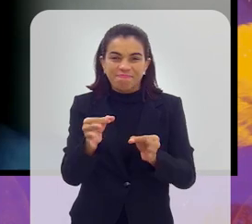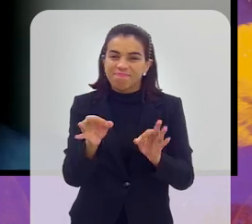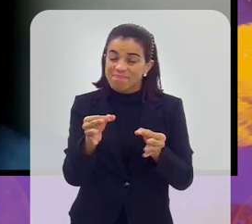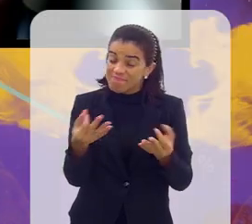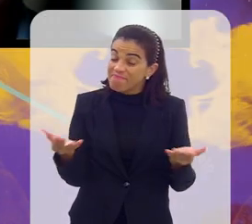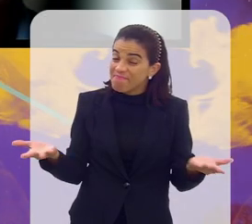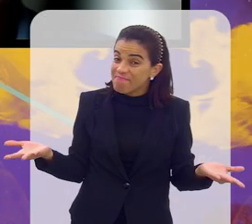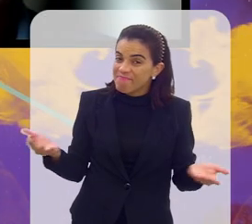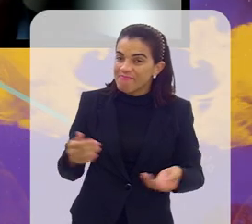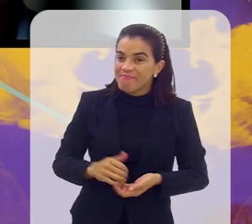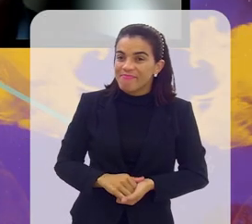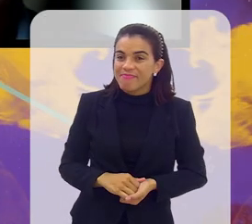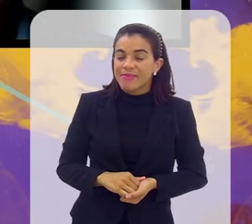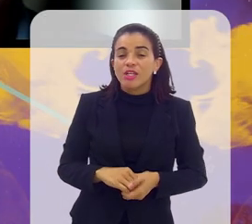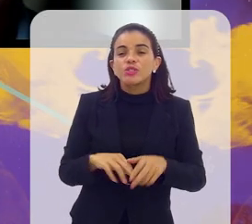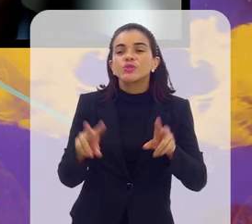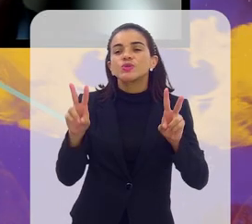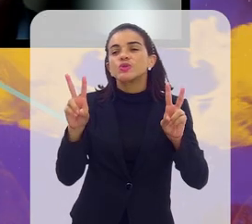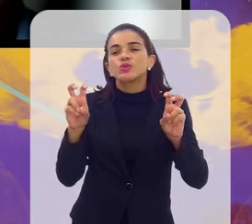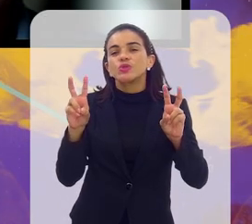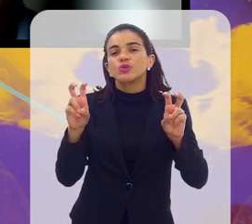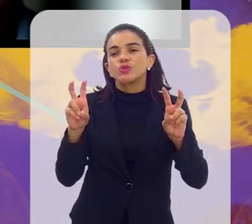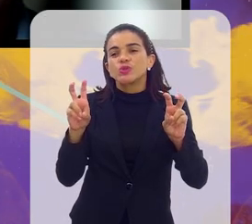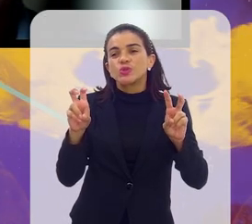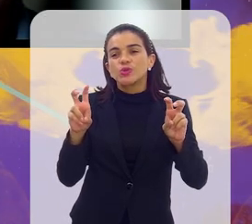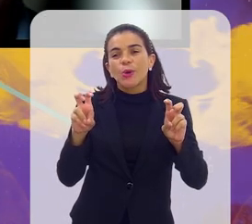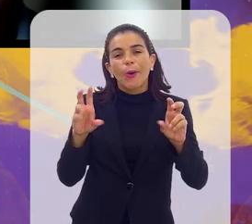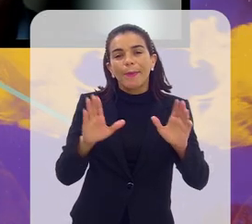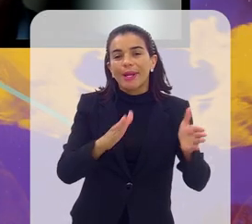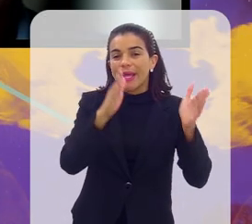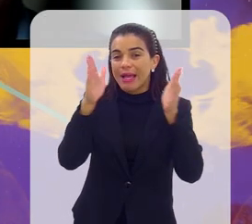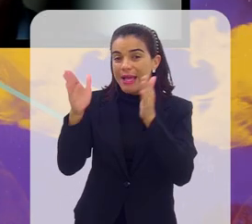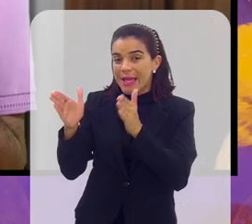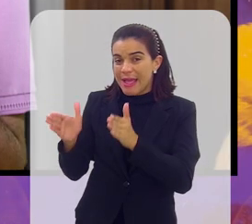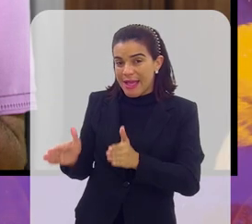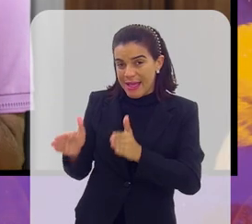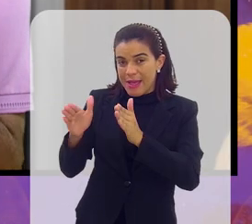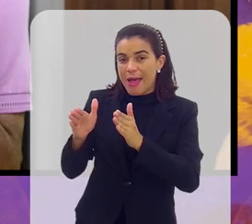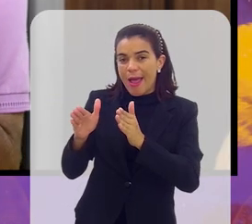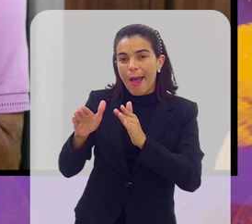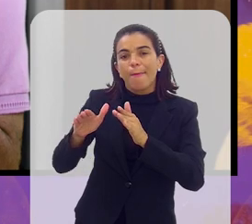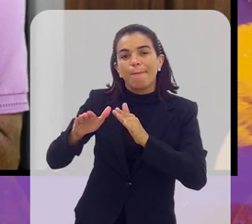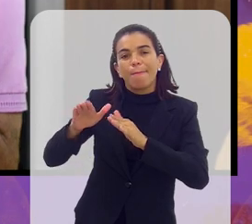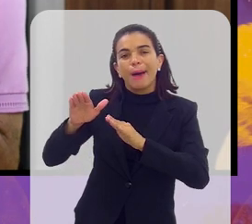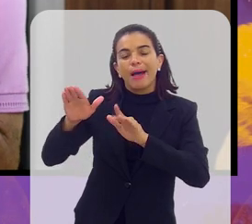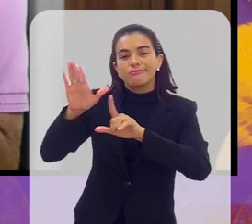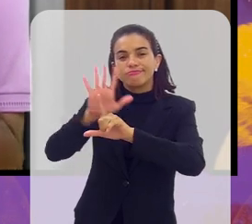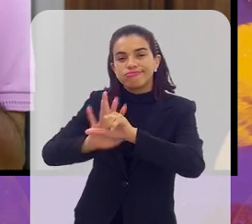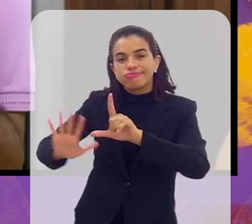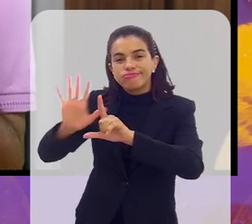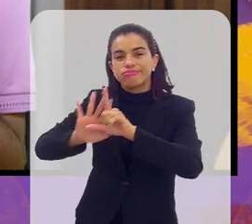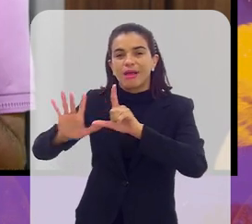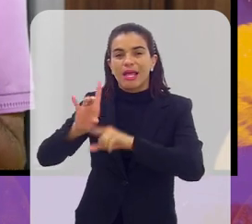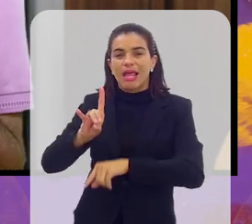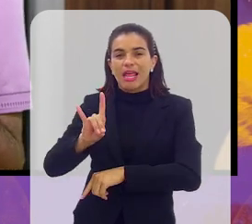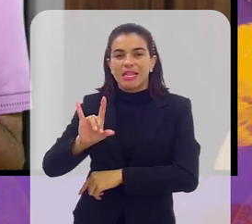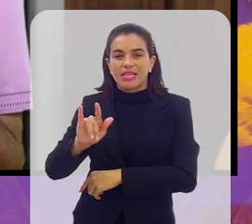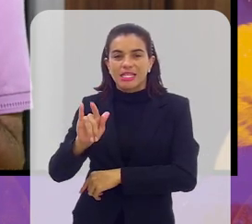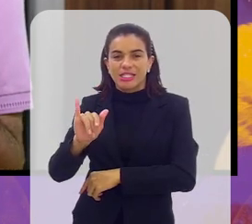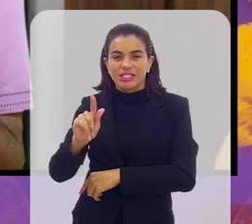Exatamente. E em relação, por exemplo, à parte digital. Porque a gente está vivendo um momento de